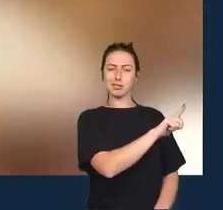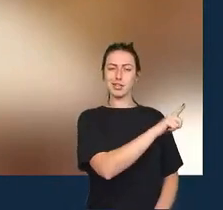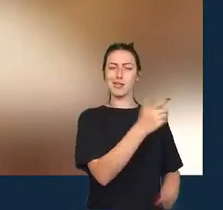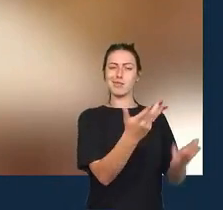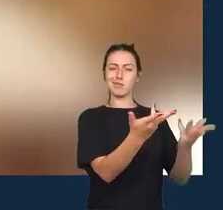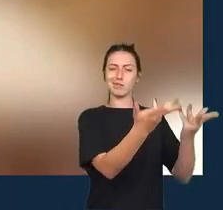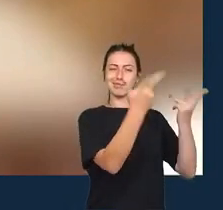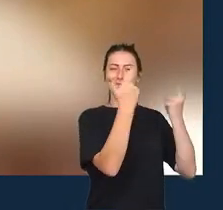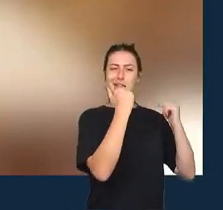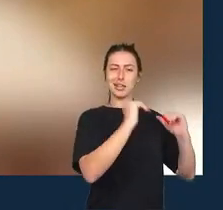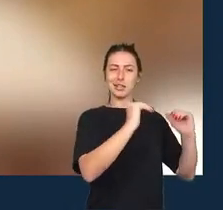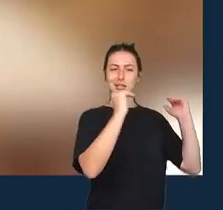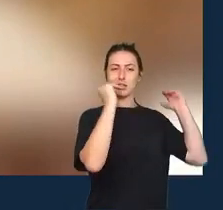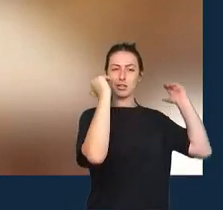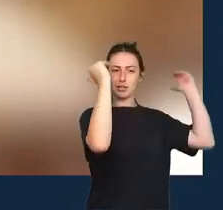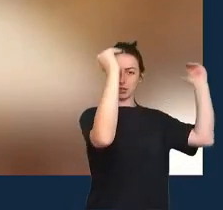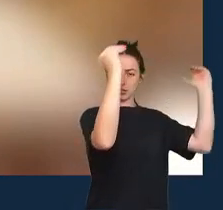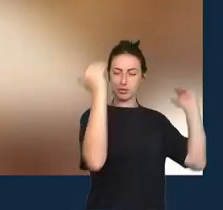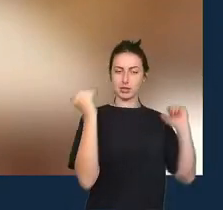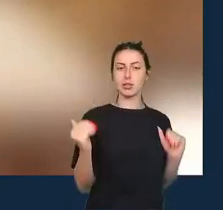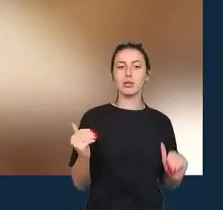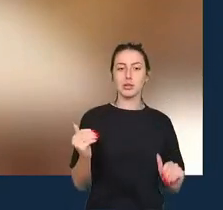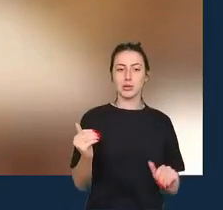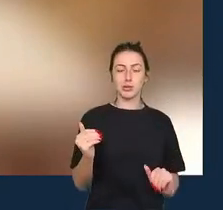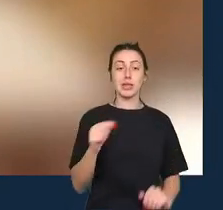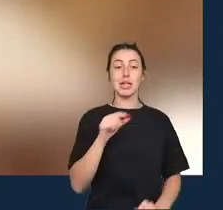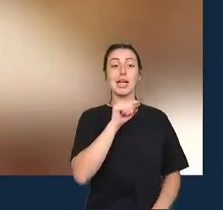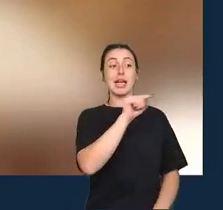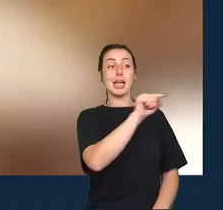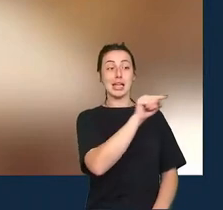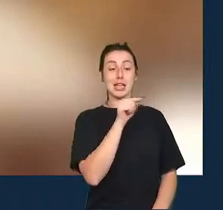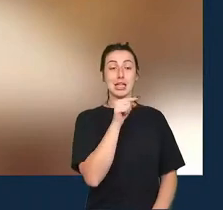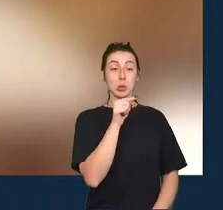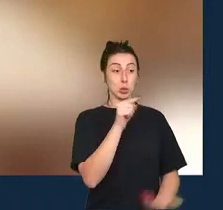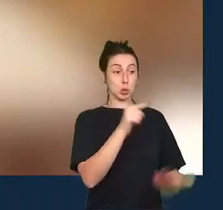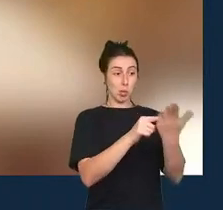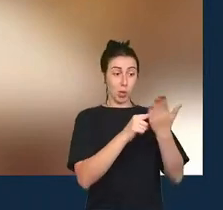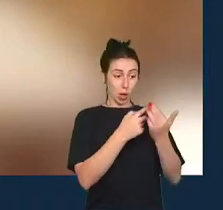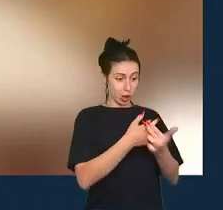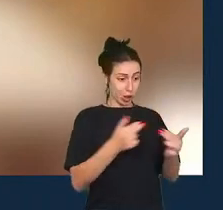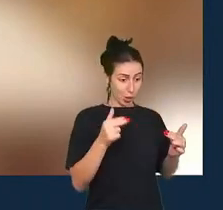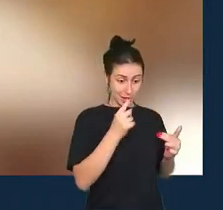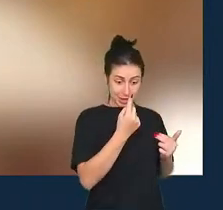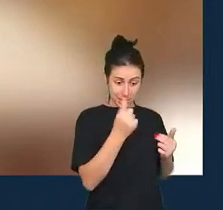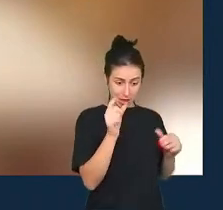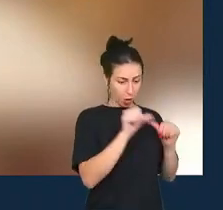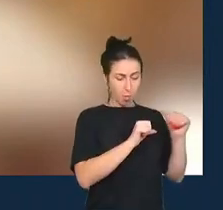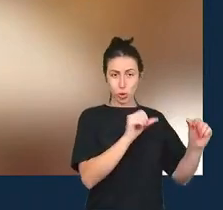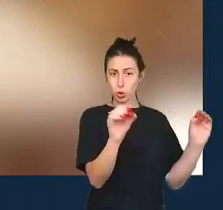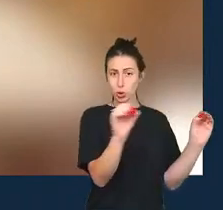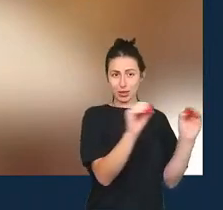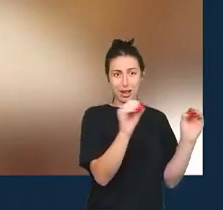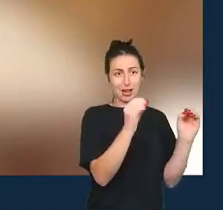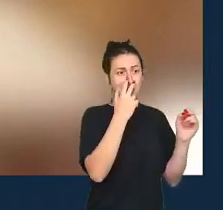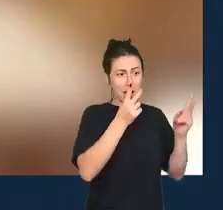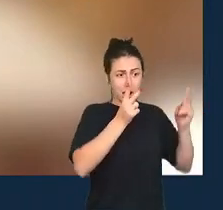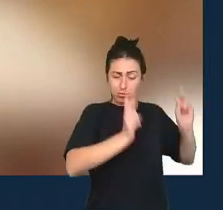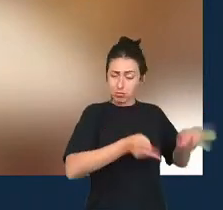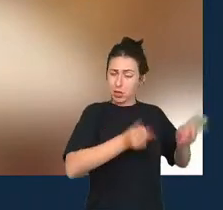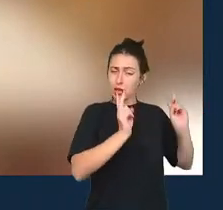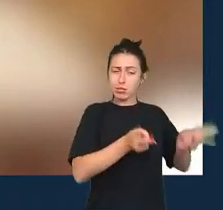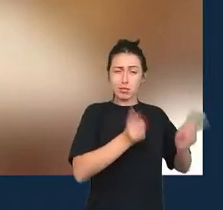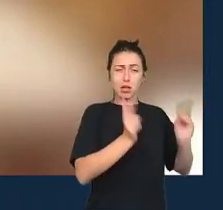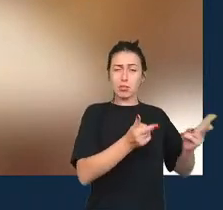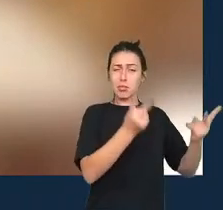seja uma história das coisas que não mudaram e não as que mudaram mas eu acho que há um avanço em